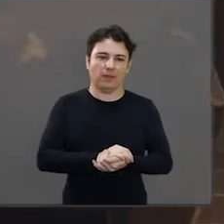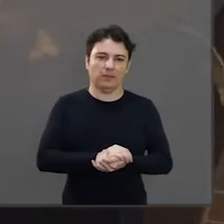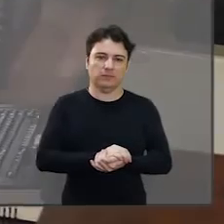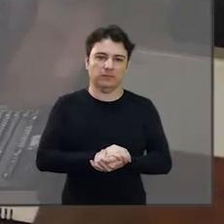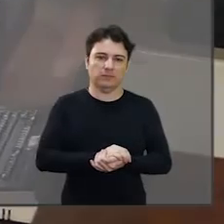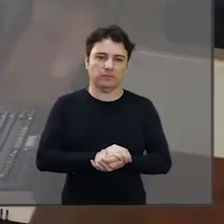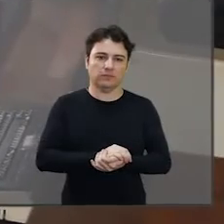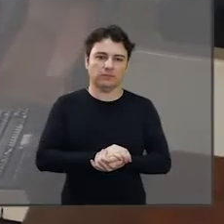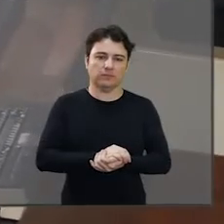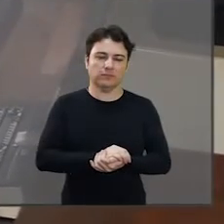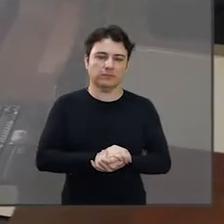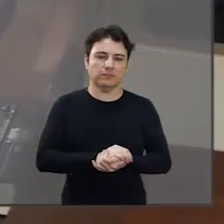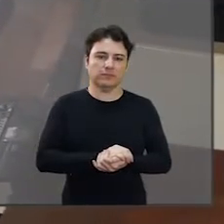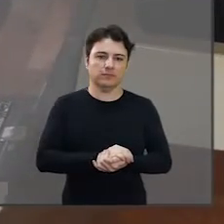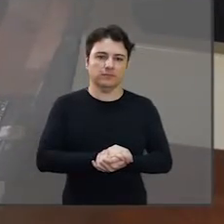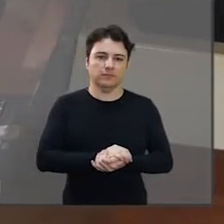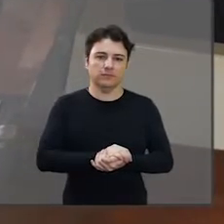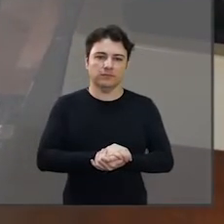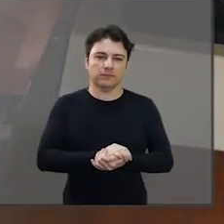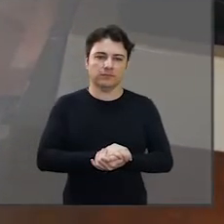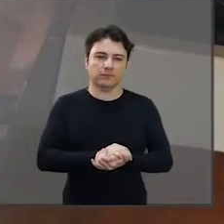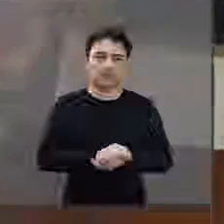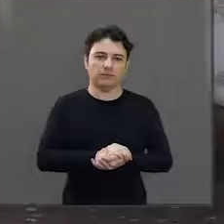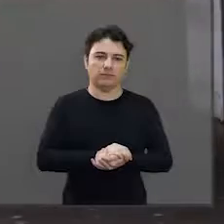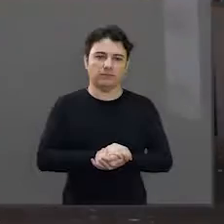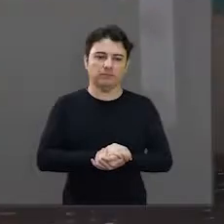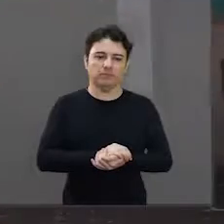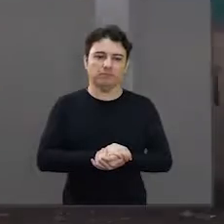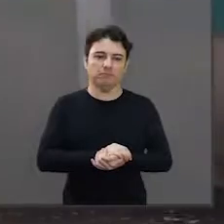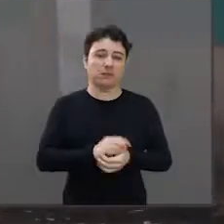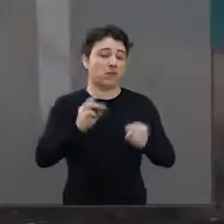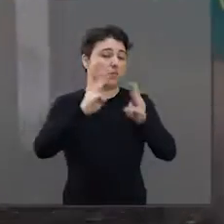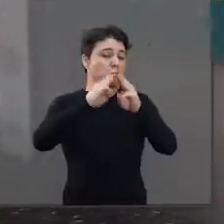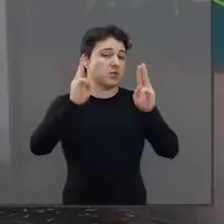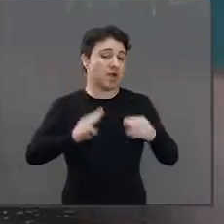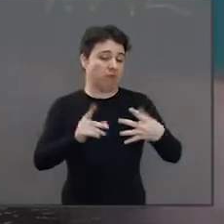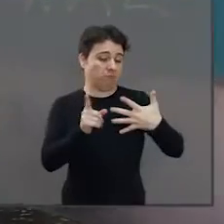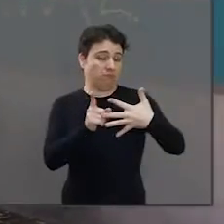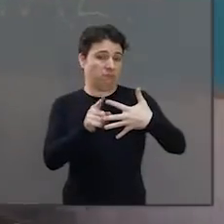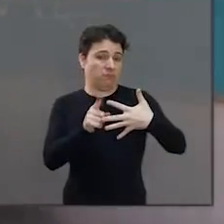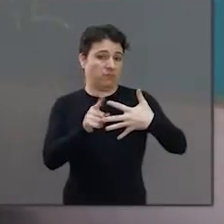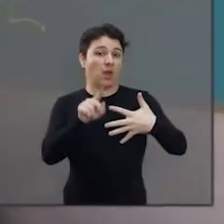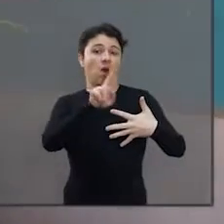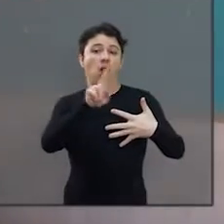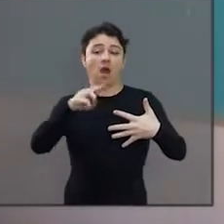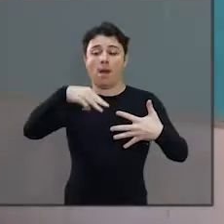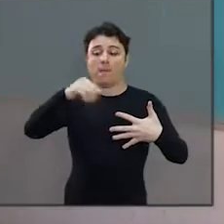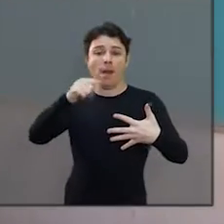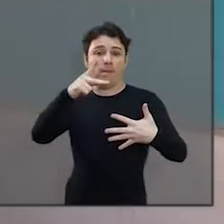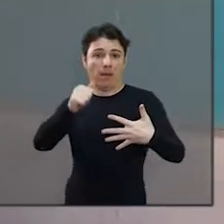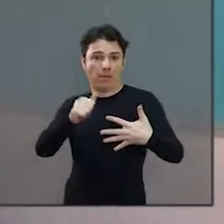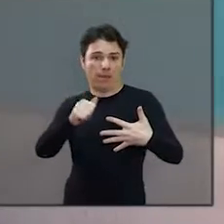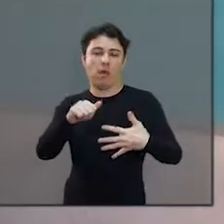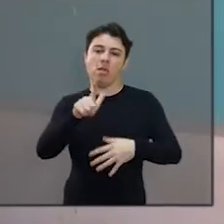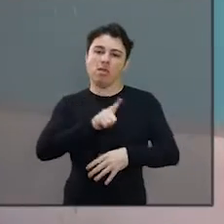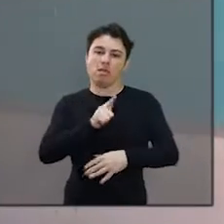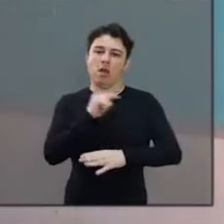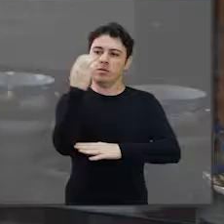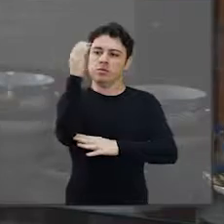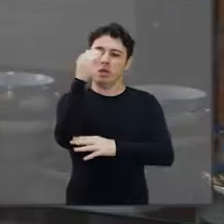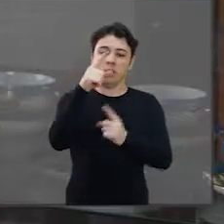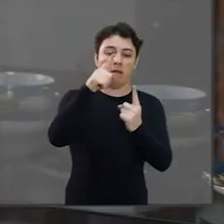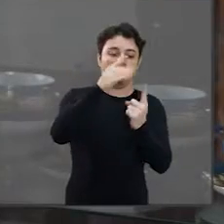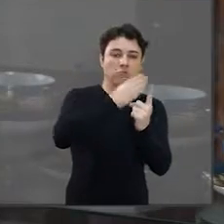cidade, como da cultura geral. O mapa é Museu de Arqueologia e Paleontologia de Araraquara.